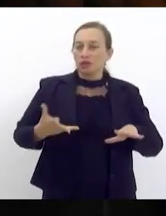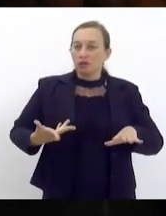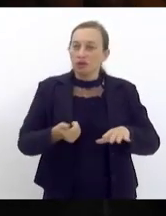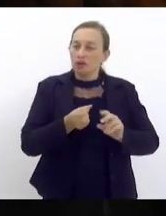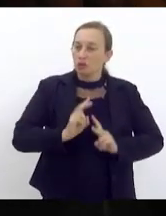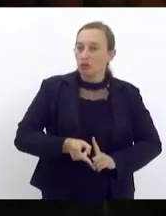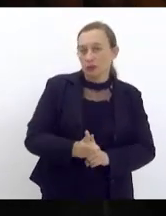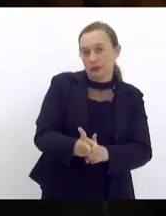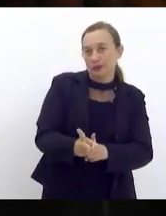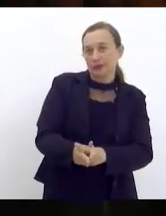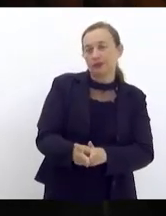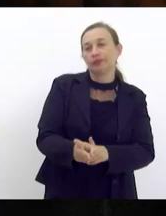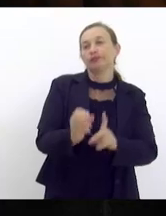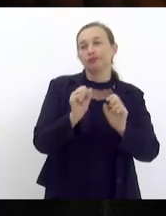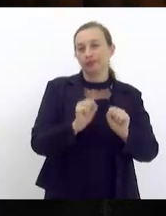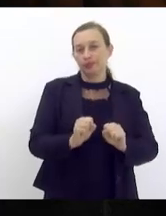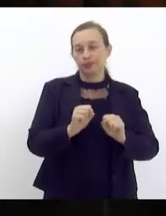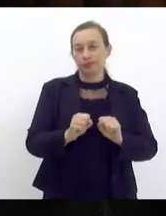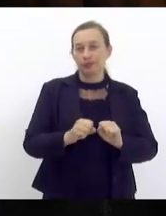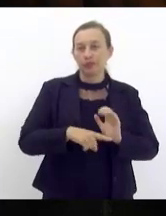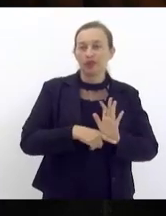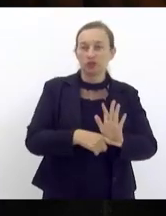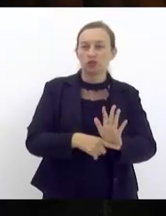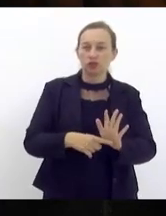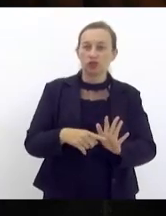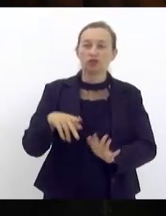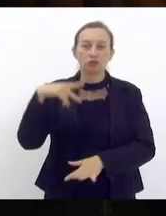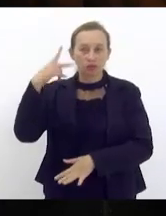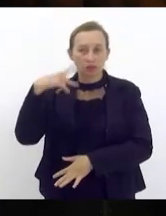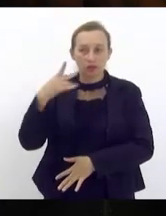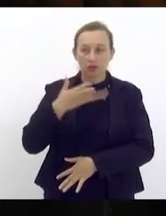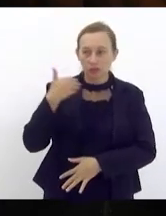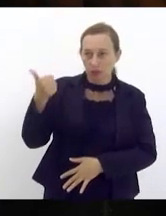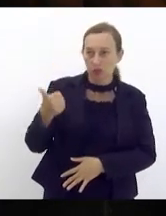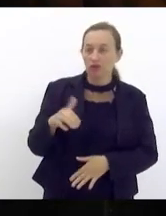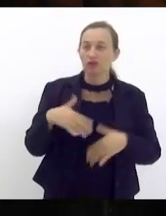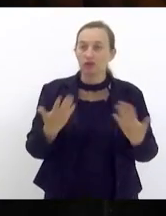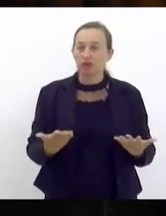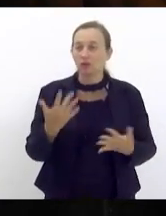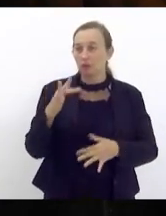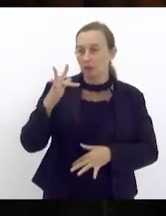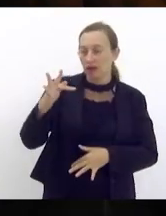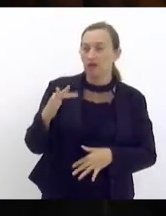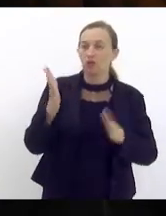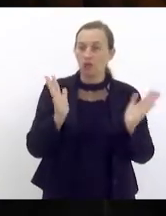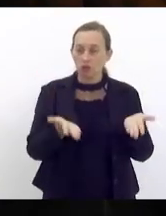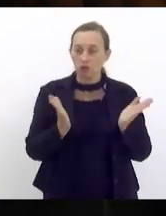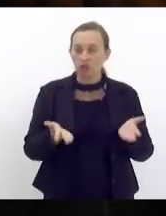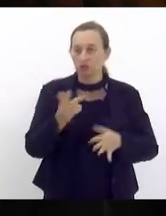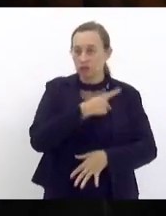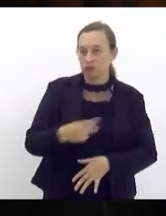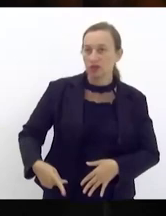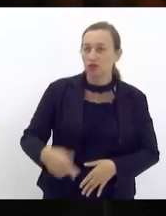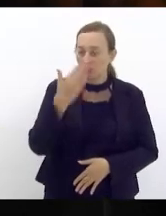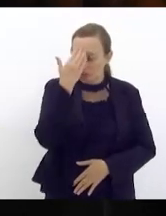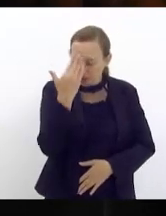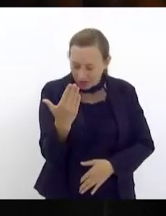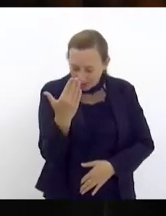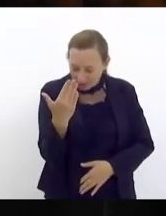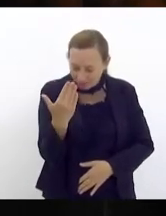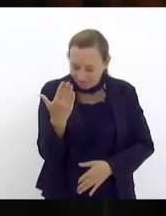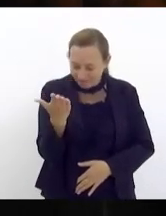continuidade e poder colaborar como parlamentar da melhor forma possível então serei muito breve hoje presidente obrigado aí pela